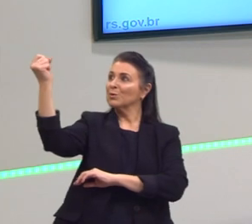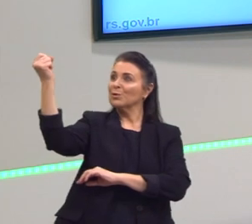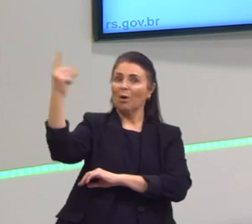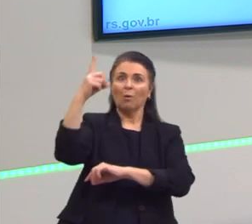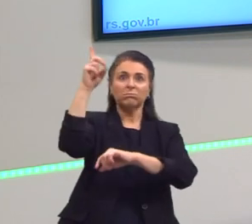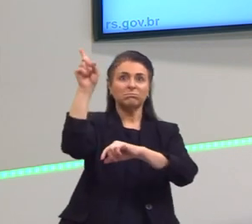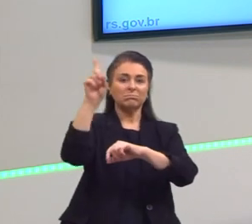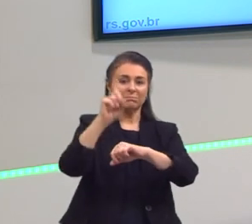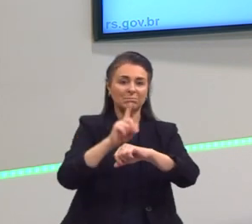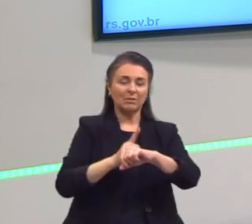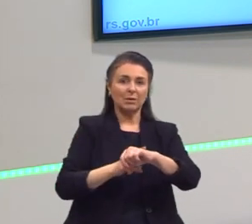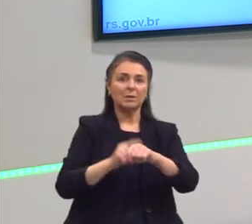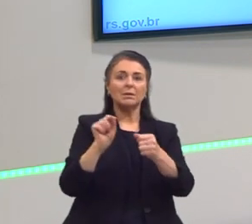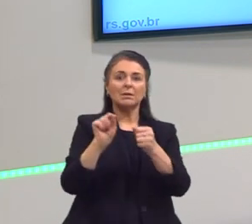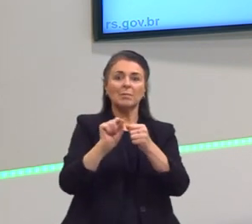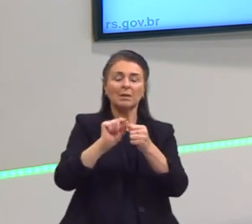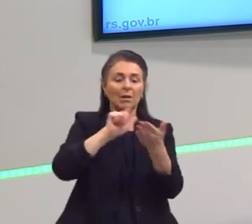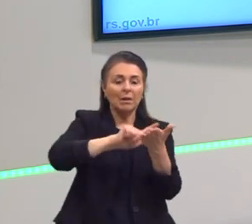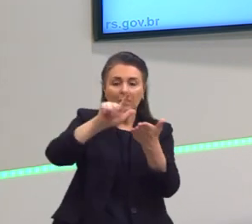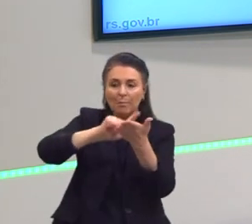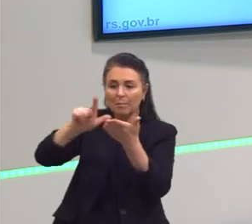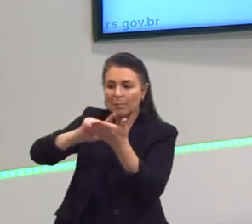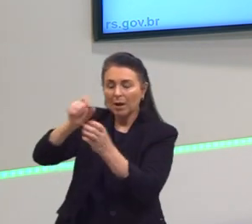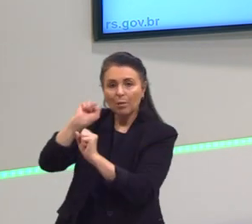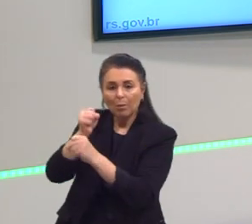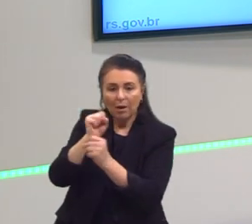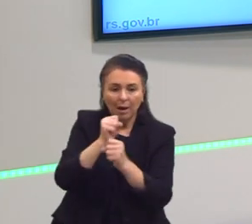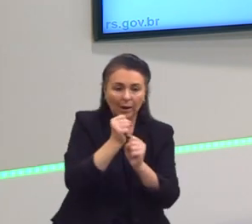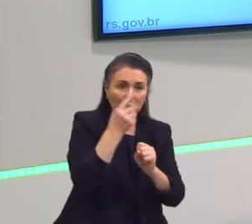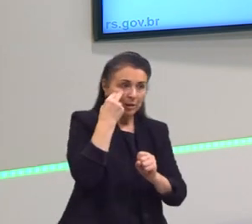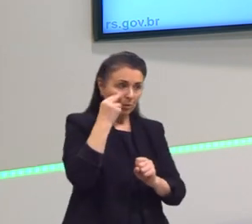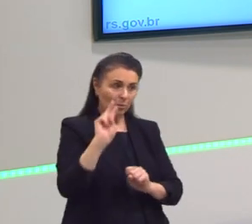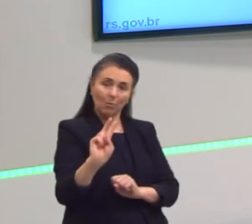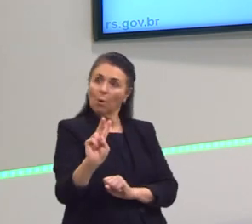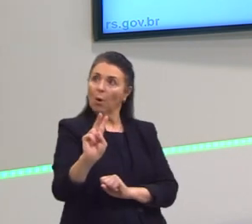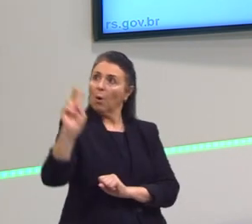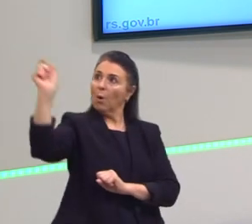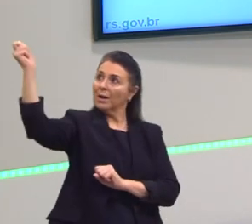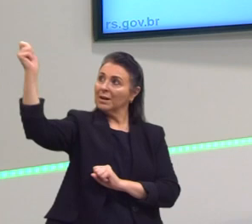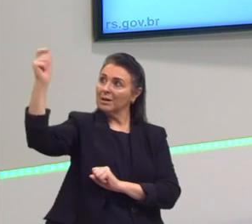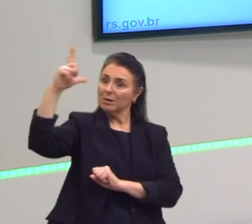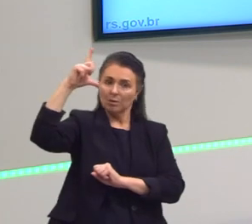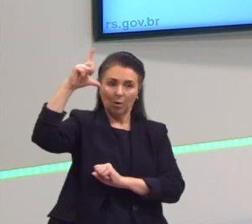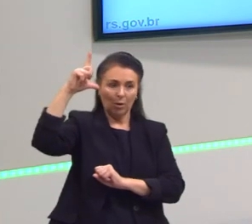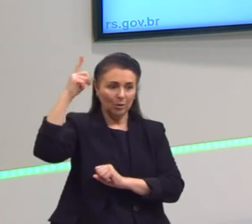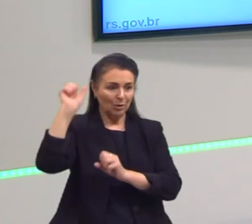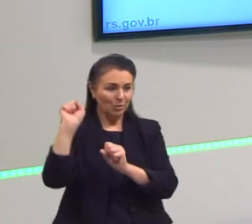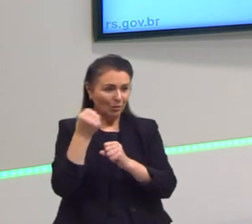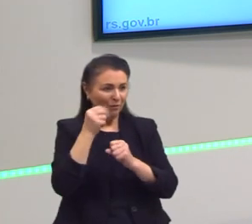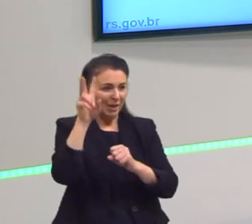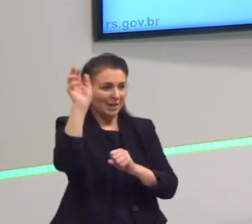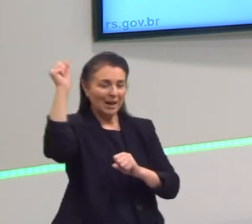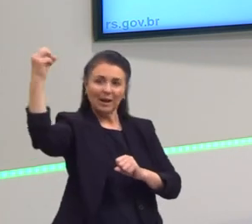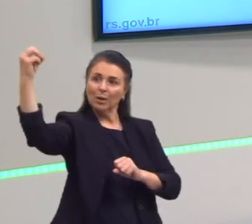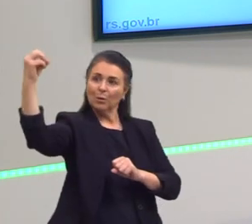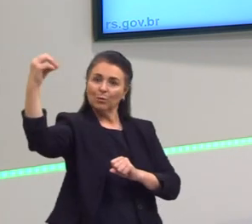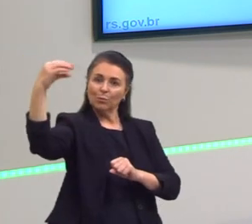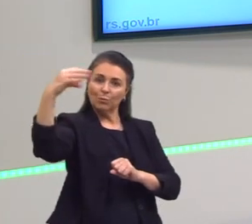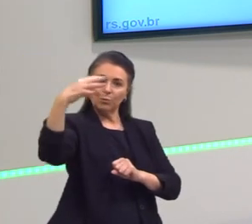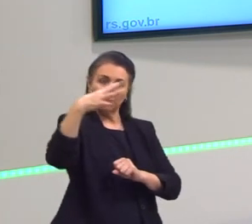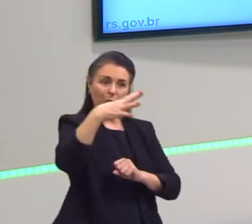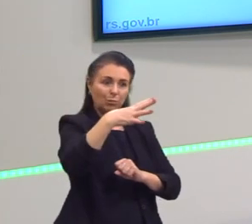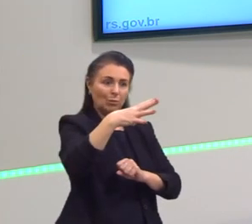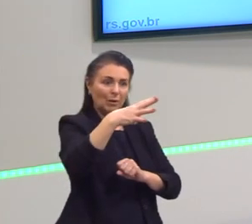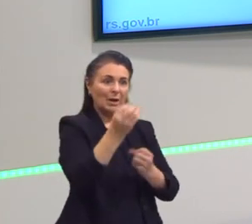quando a gente está fazendo uma limpeza e varrendo a casa e entra um pouquinho de sol em determinado ponto da casa, a gente vê direitinho a poeira que nós